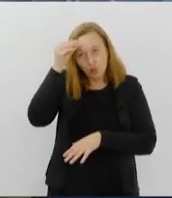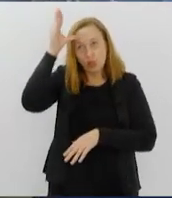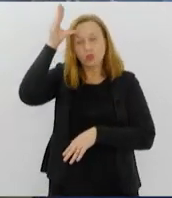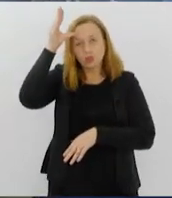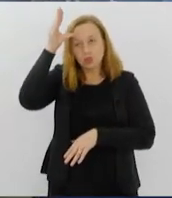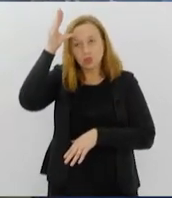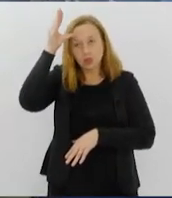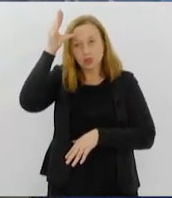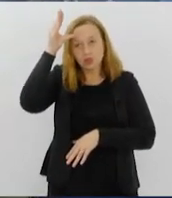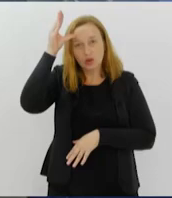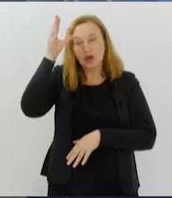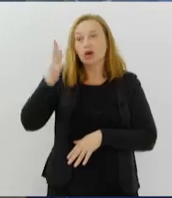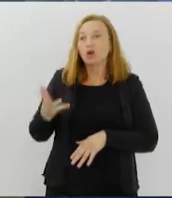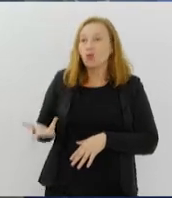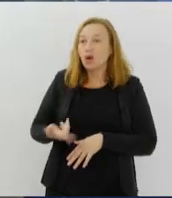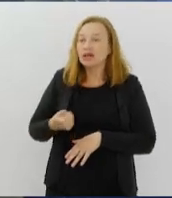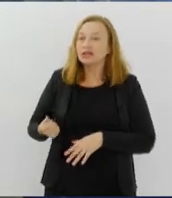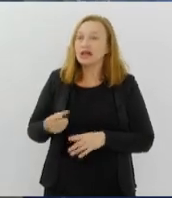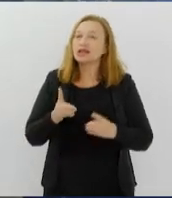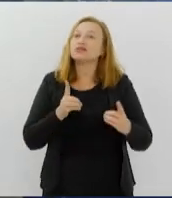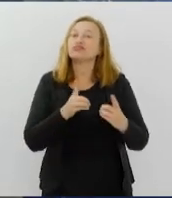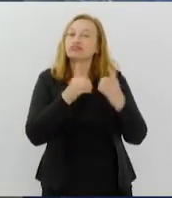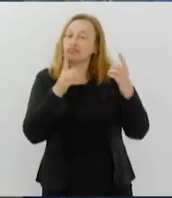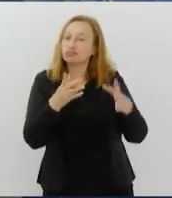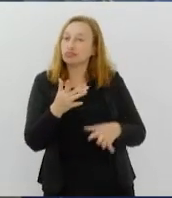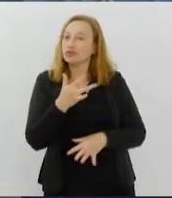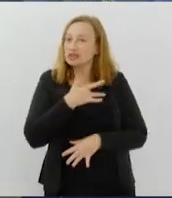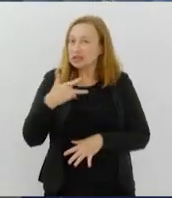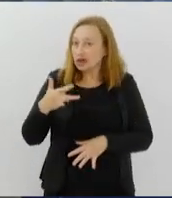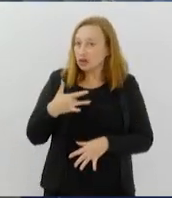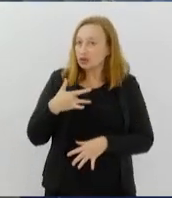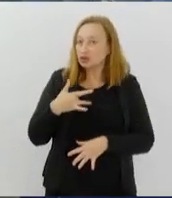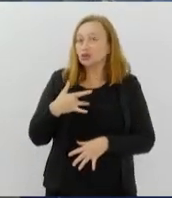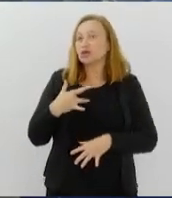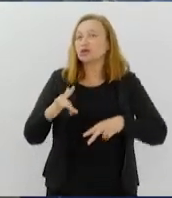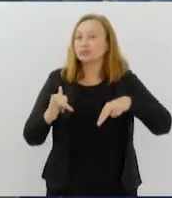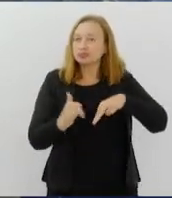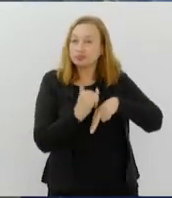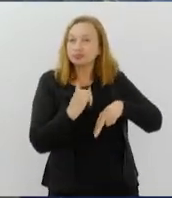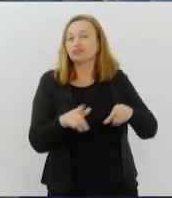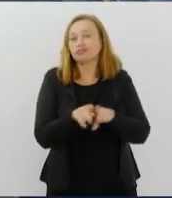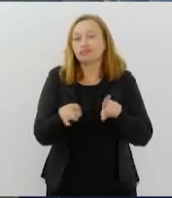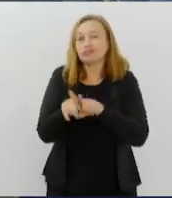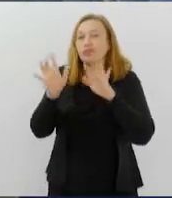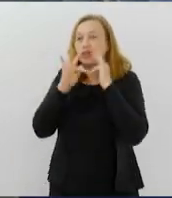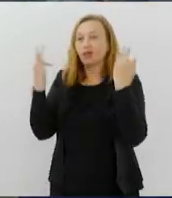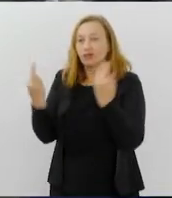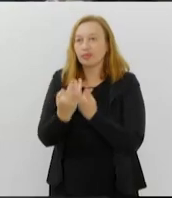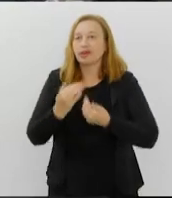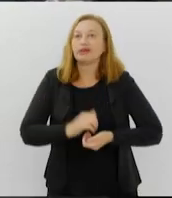resolutividade da assistência de saúde tanto para os pacientes quanto para os seus familiares.